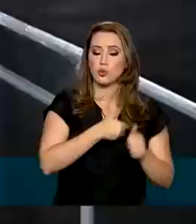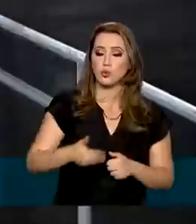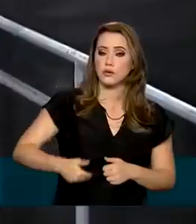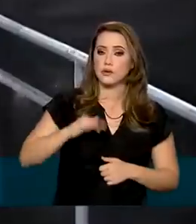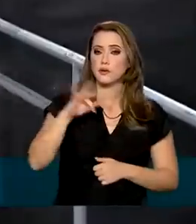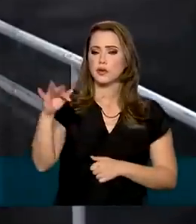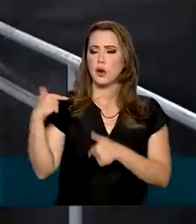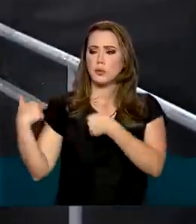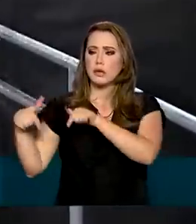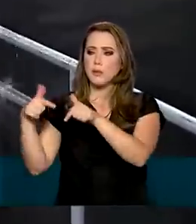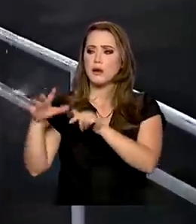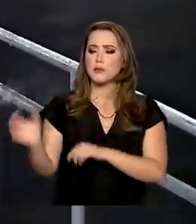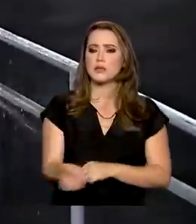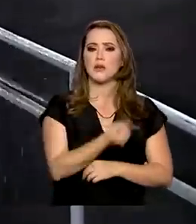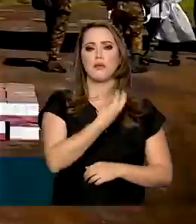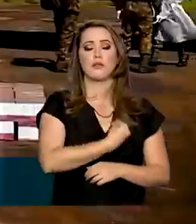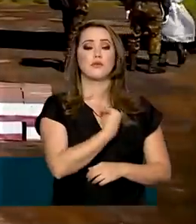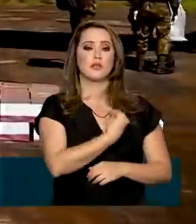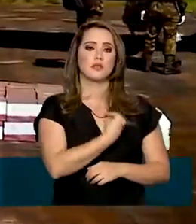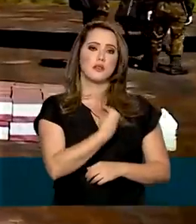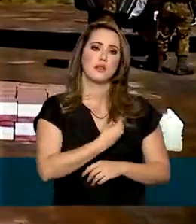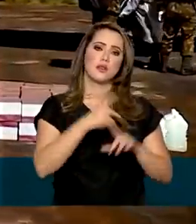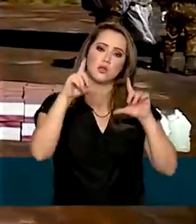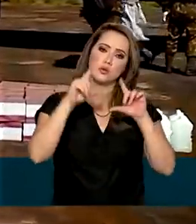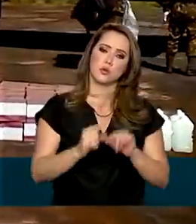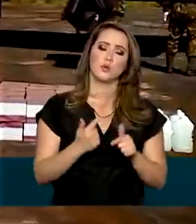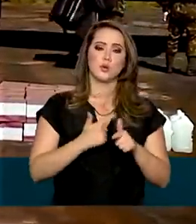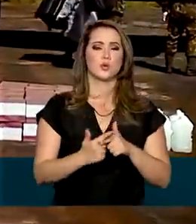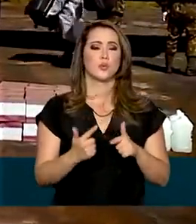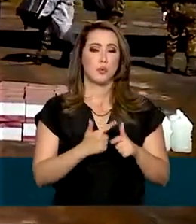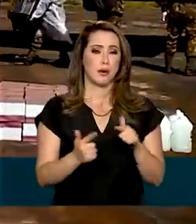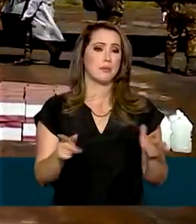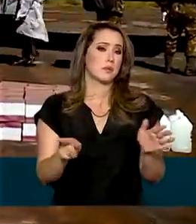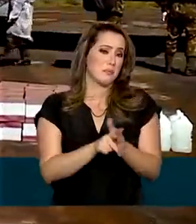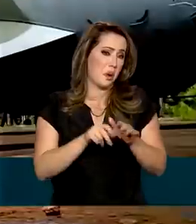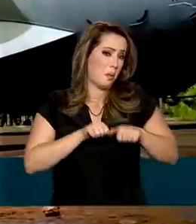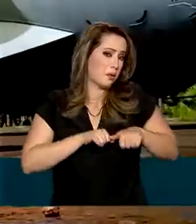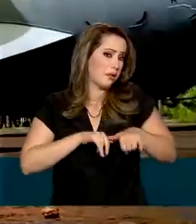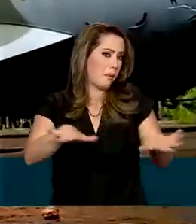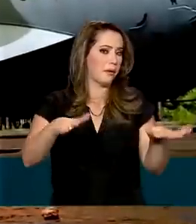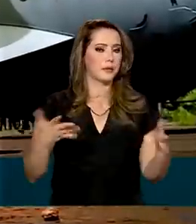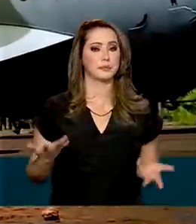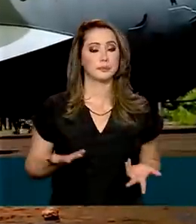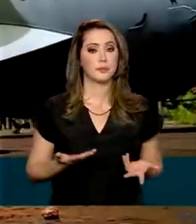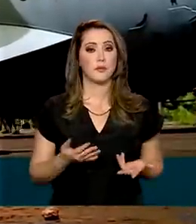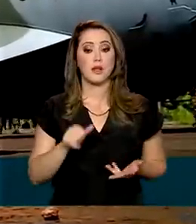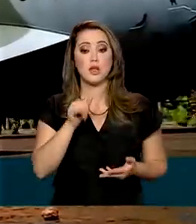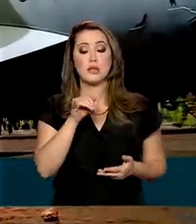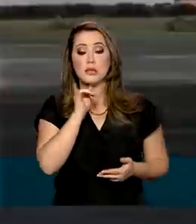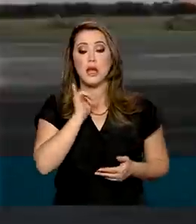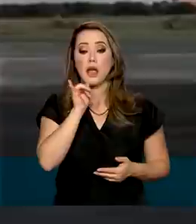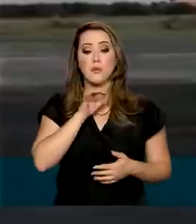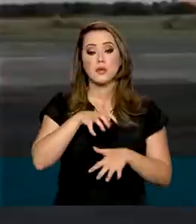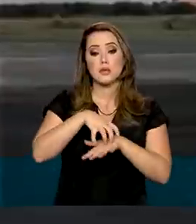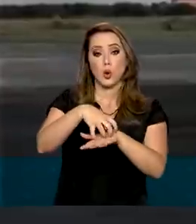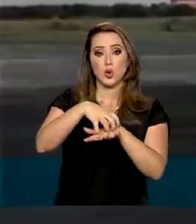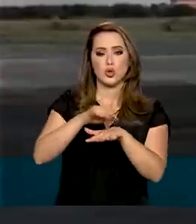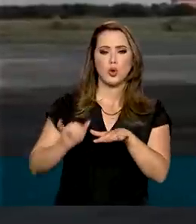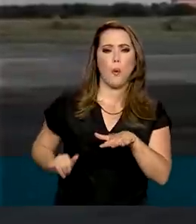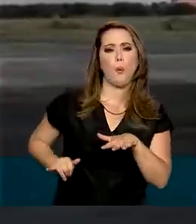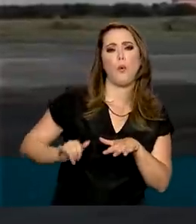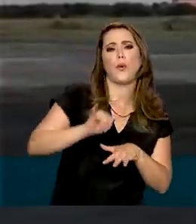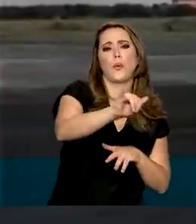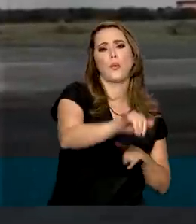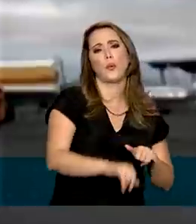ações que permitiram salvar vidas e mitigar os efeitos da pandemia. Somente em logística foram quase 6 mil horas de voo,